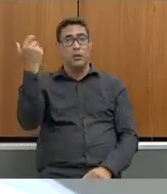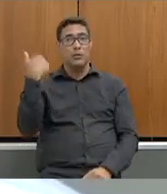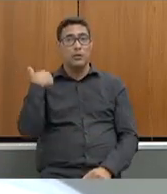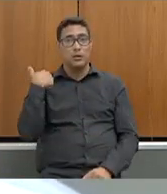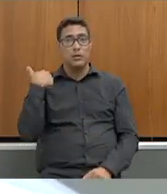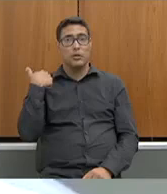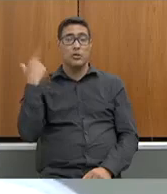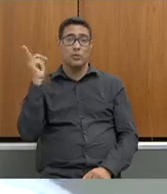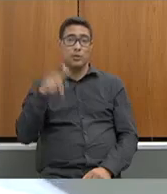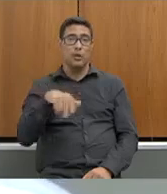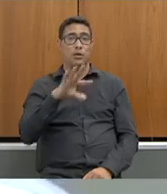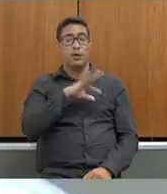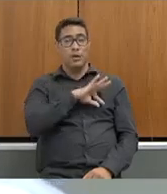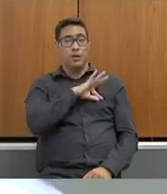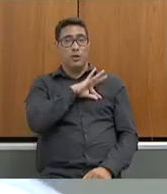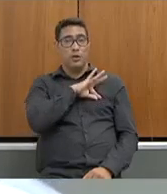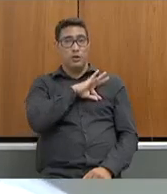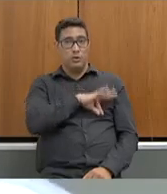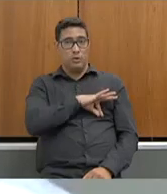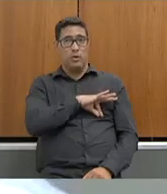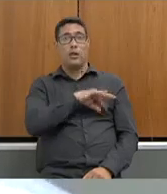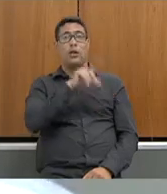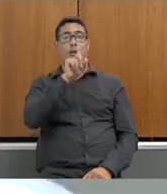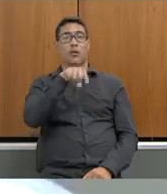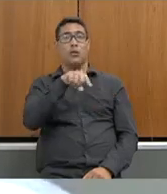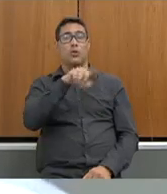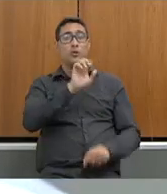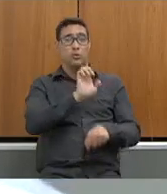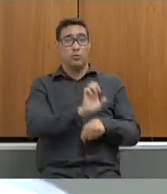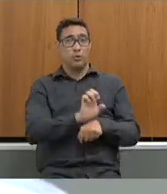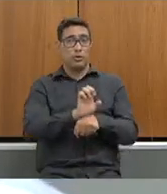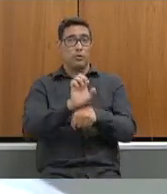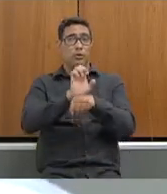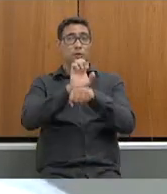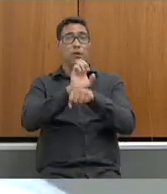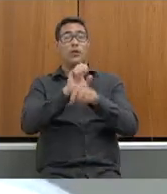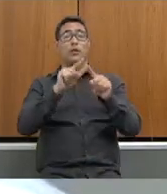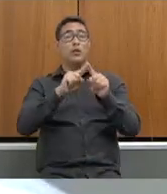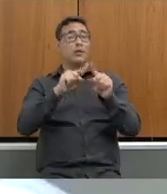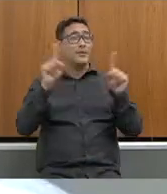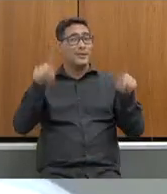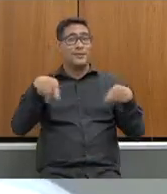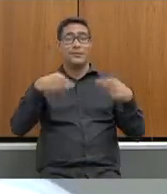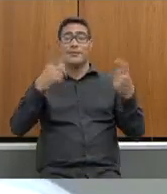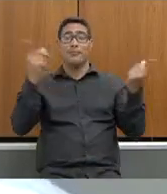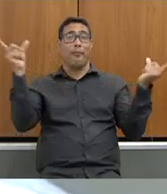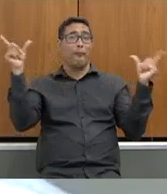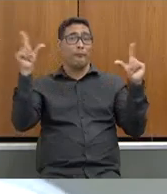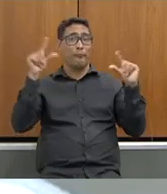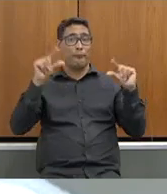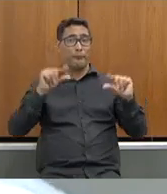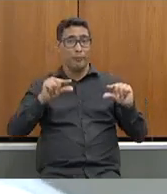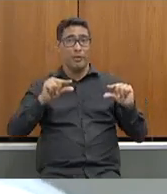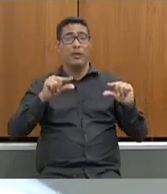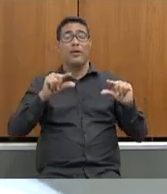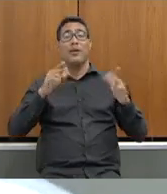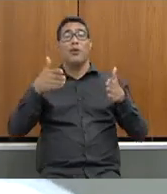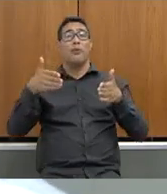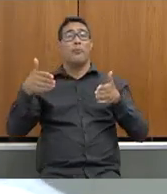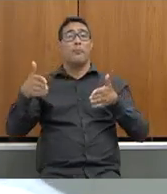disso porque os salários no estado estão extremamente desvalorizados o plano de carreira